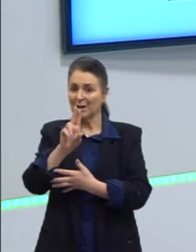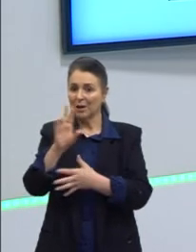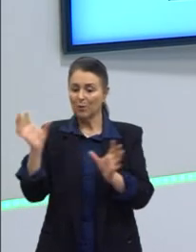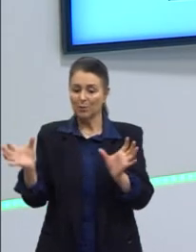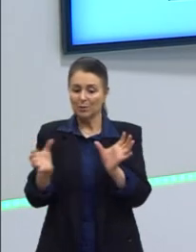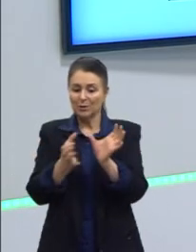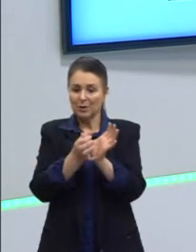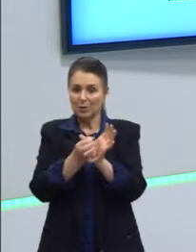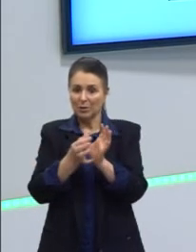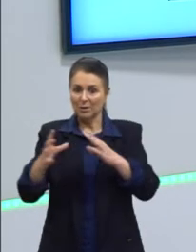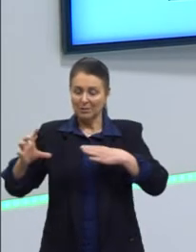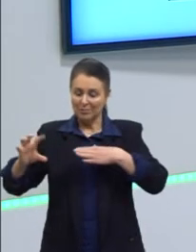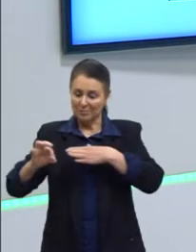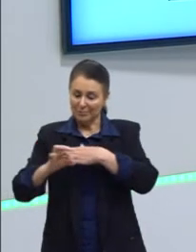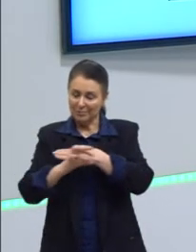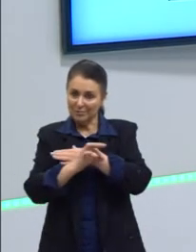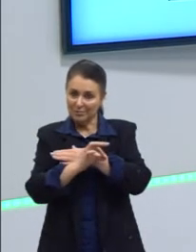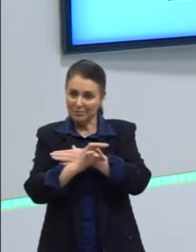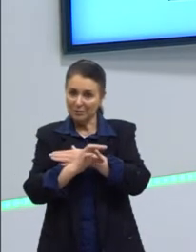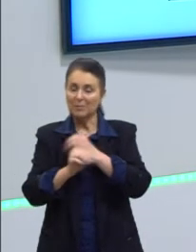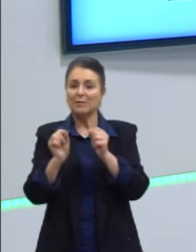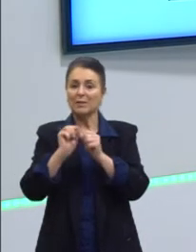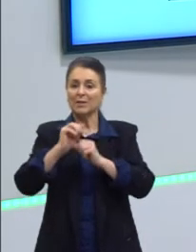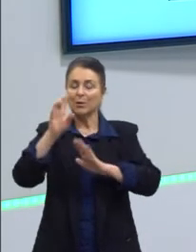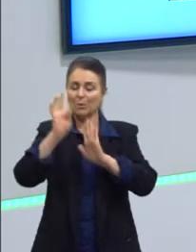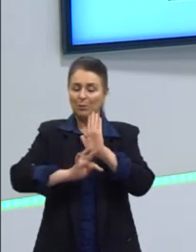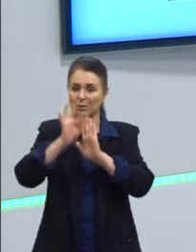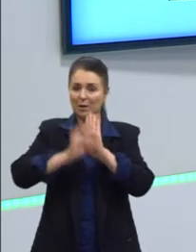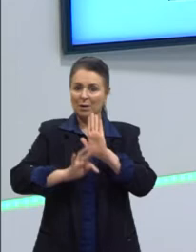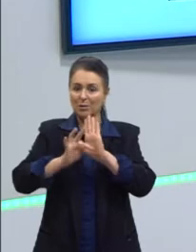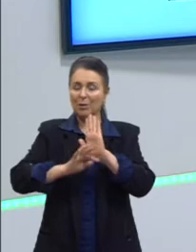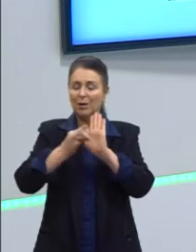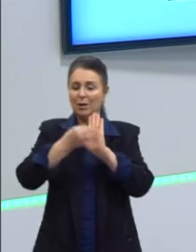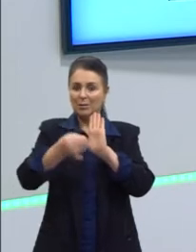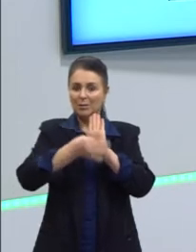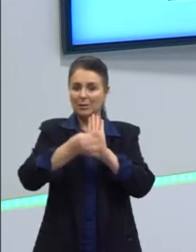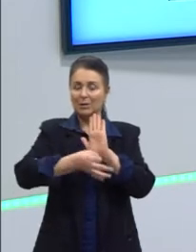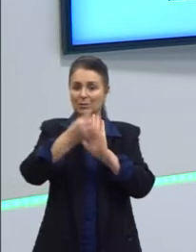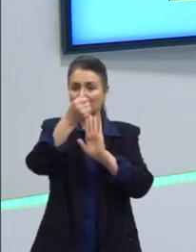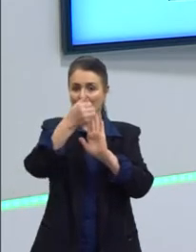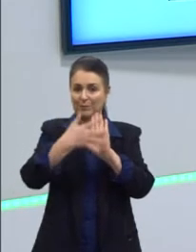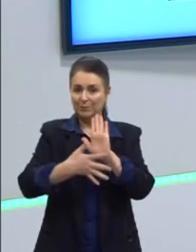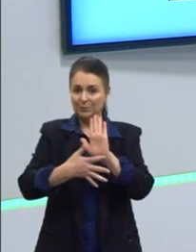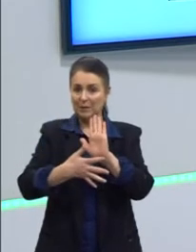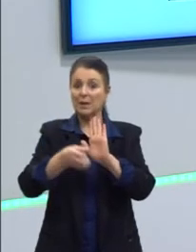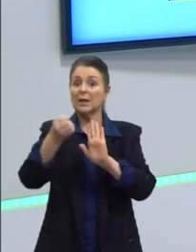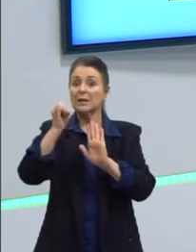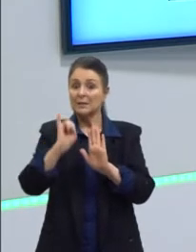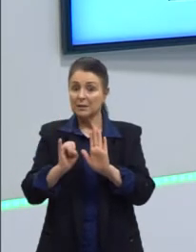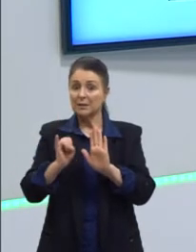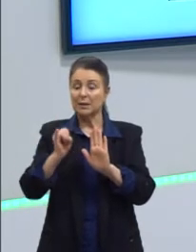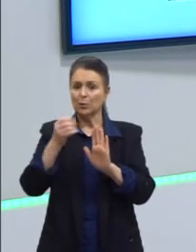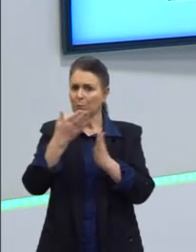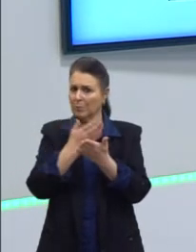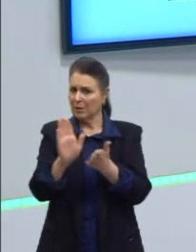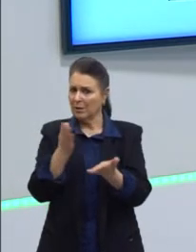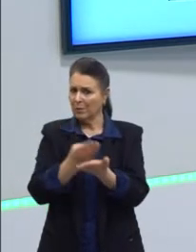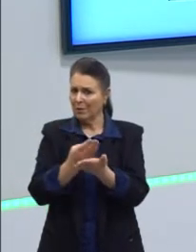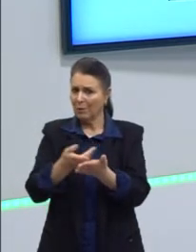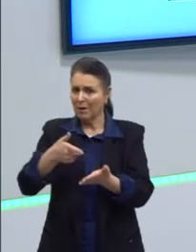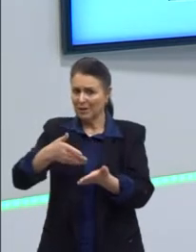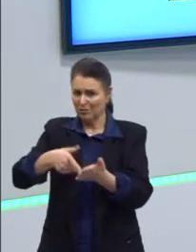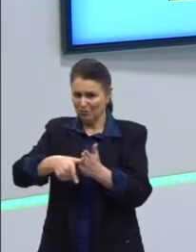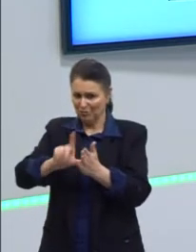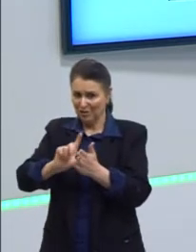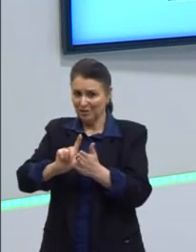para construir o seu texto dissertativo argumentativo. Então, se você perdeu as aulas anteriores, corre no canal do YouTube e